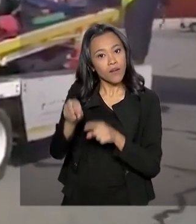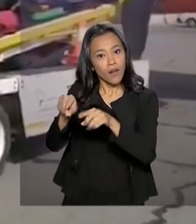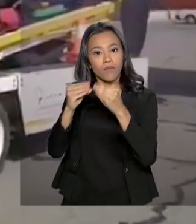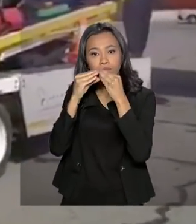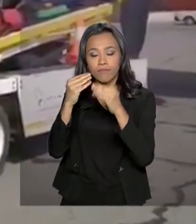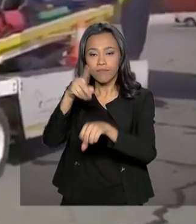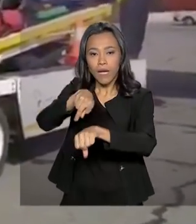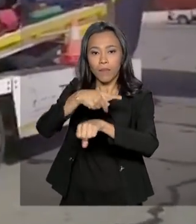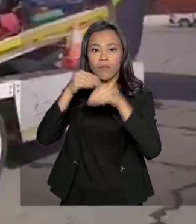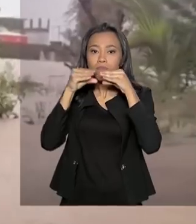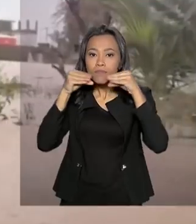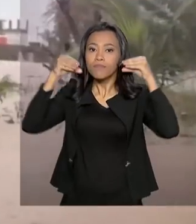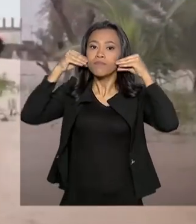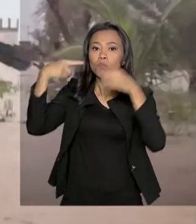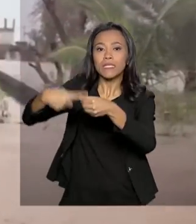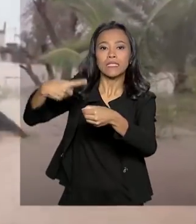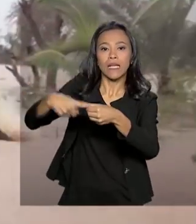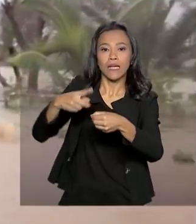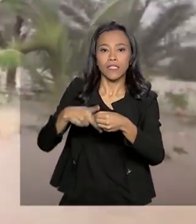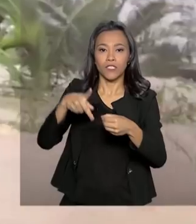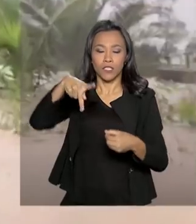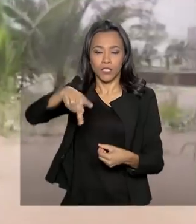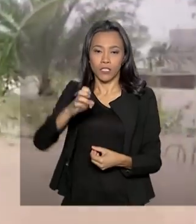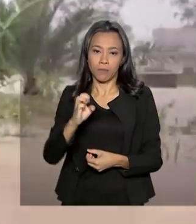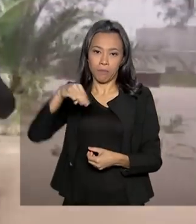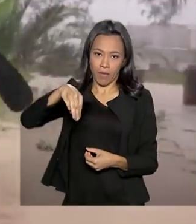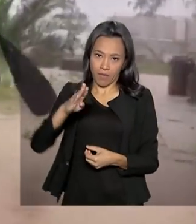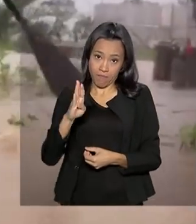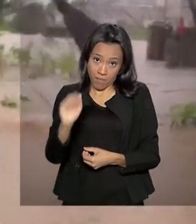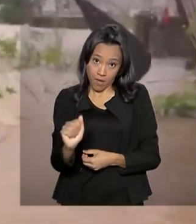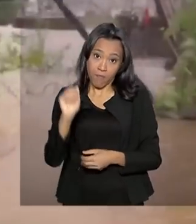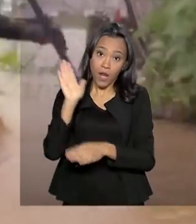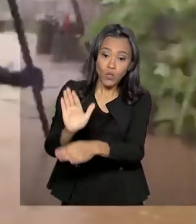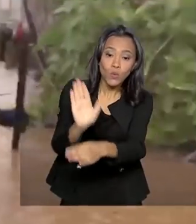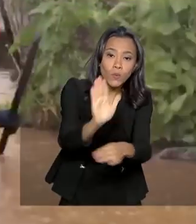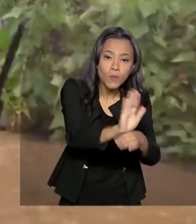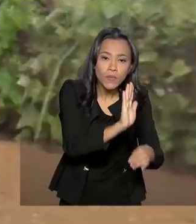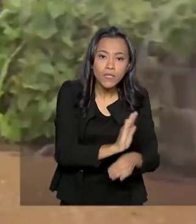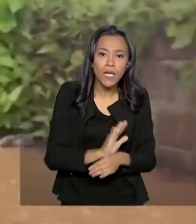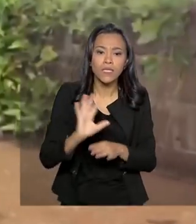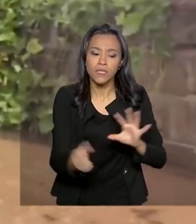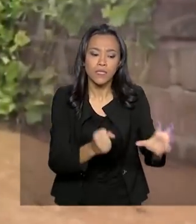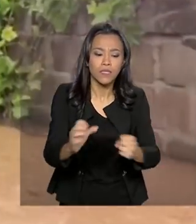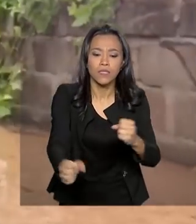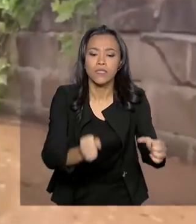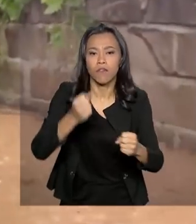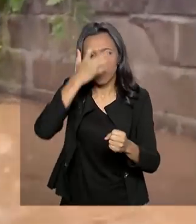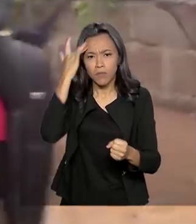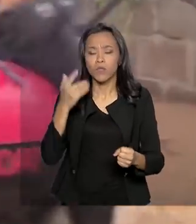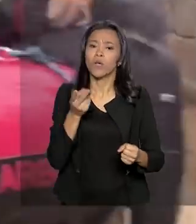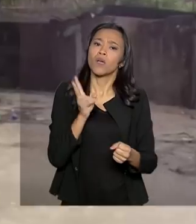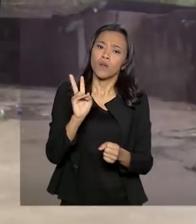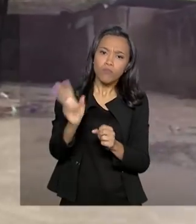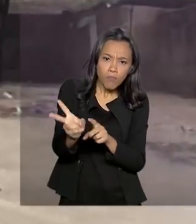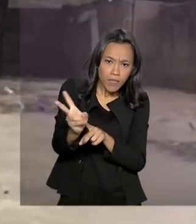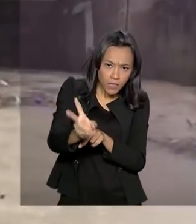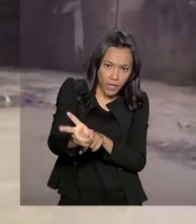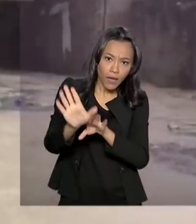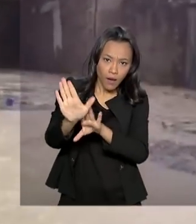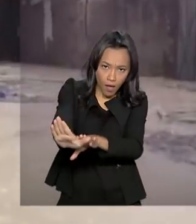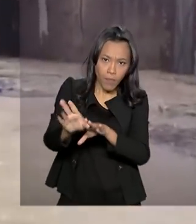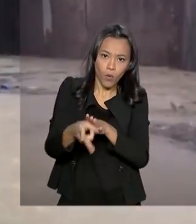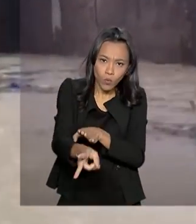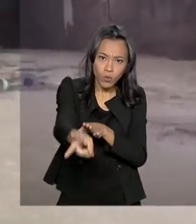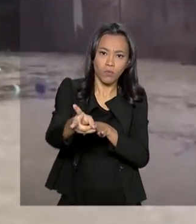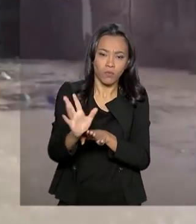Pemba para ajudar nas ações de busca, salvamento e resgate. Os demais integrantes da equipe permanecem em beira, dando continuidade aos